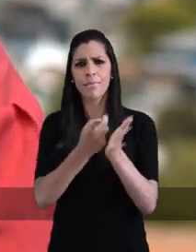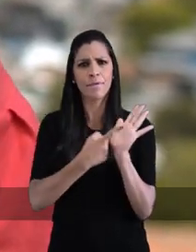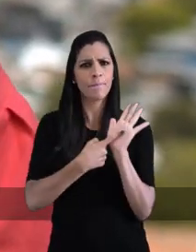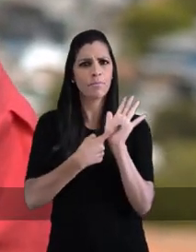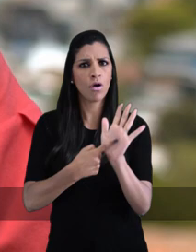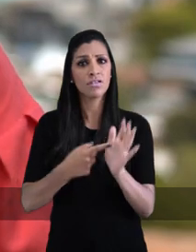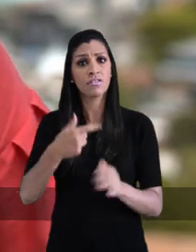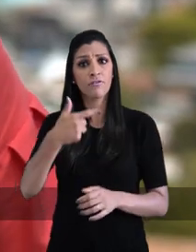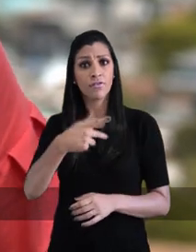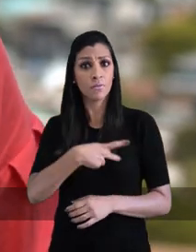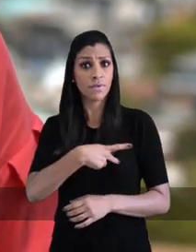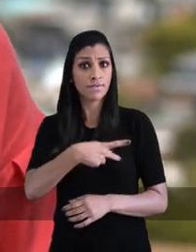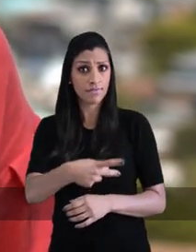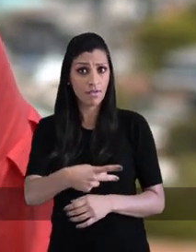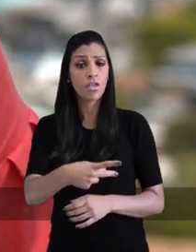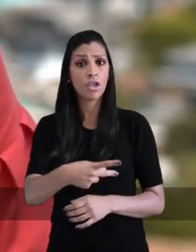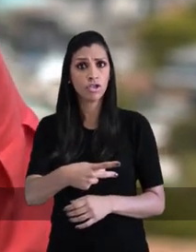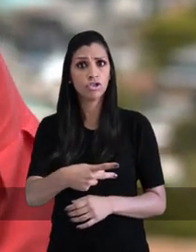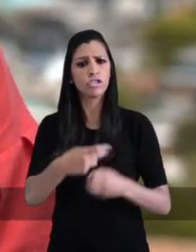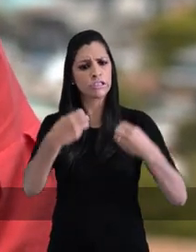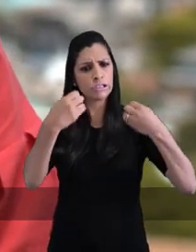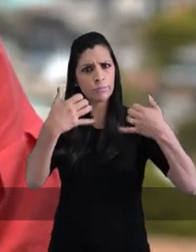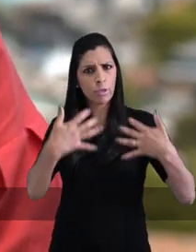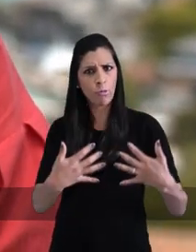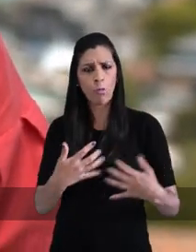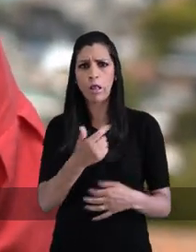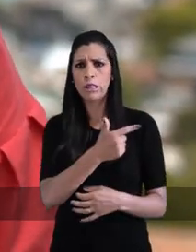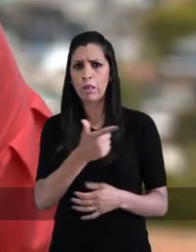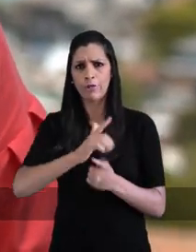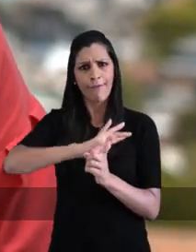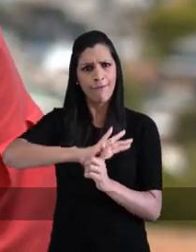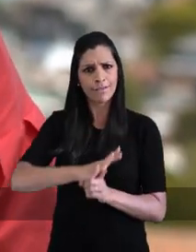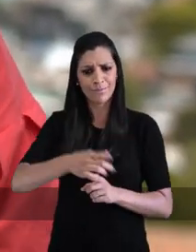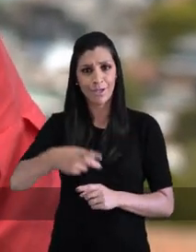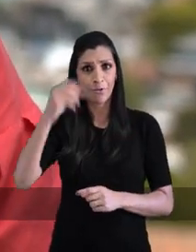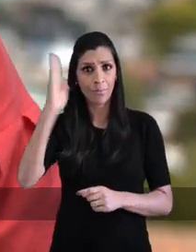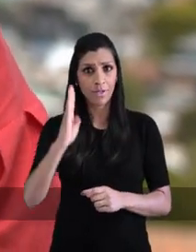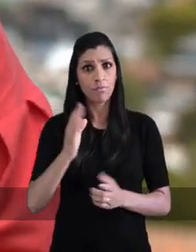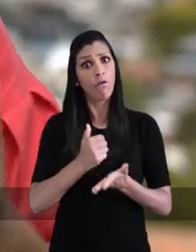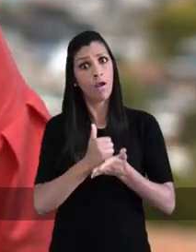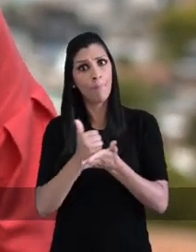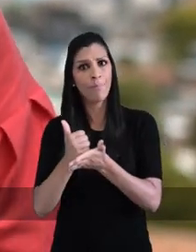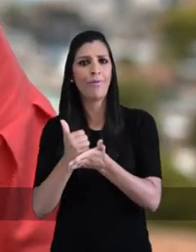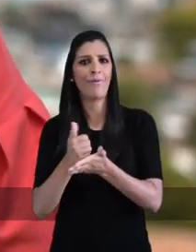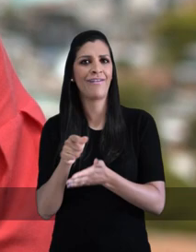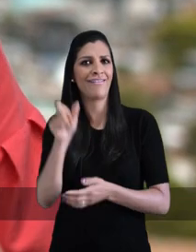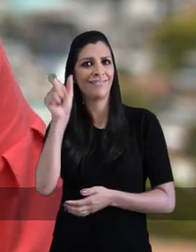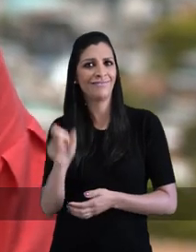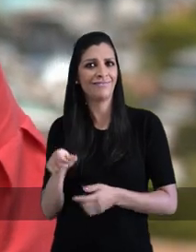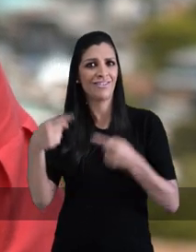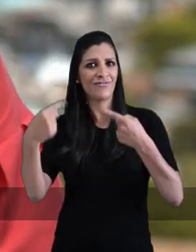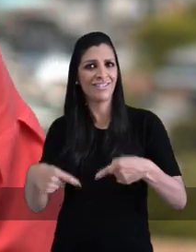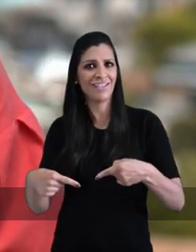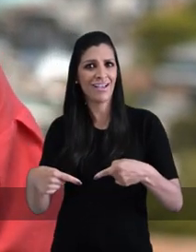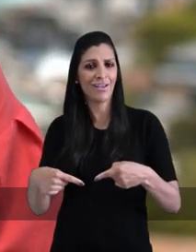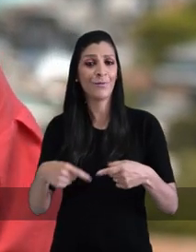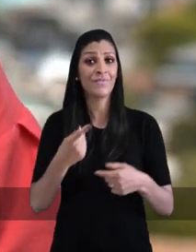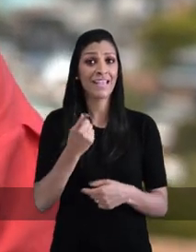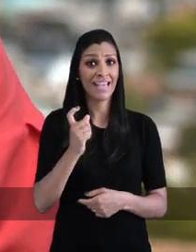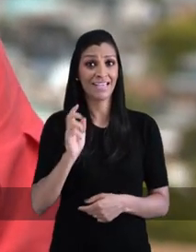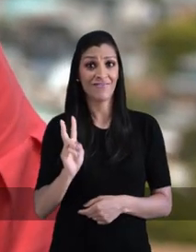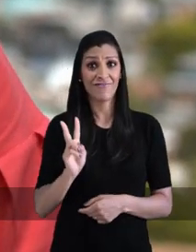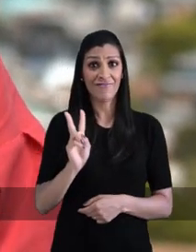-presidente Mourão, que declarou que não existe racismo no Brasil, apoia o meu adversário. Que o ex-candidato Walter, que